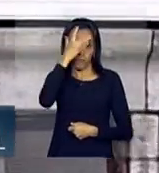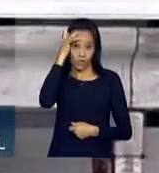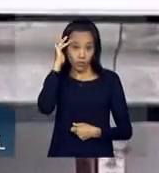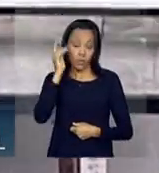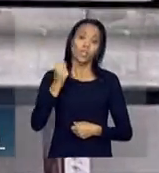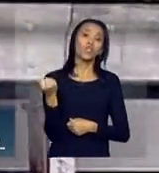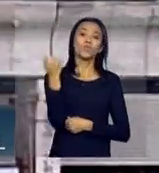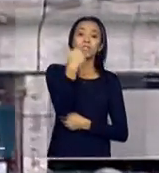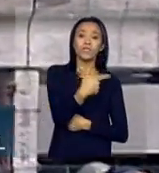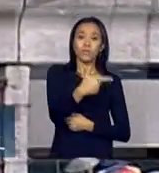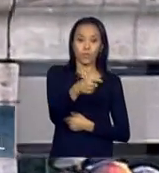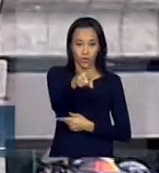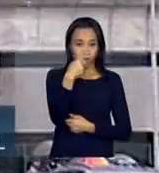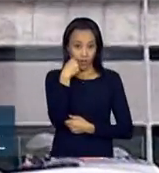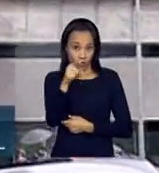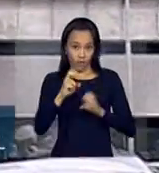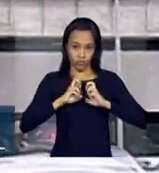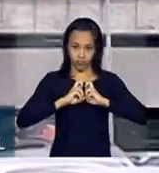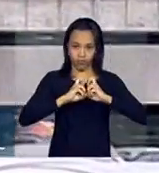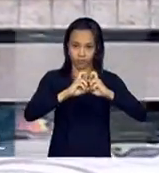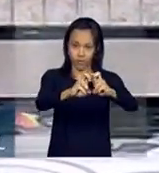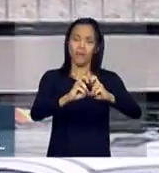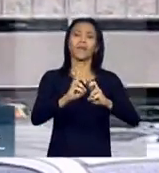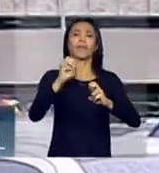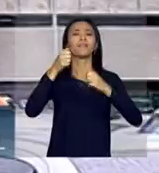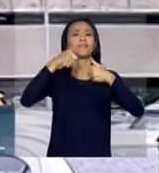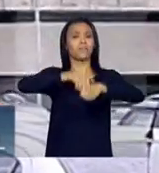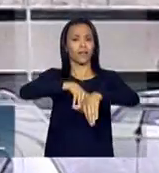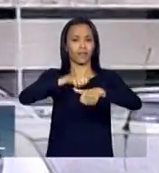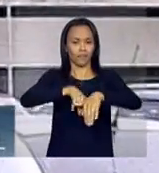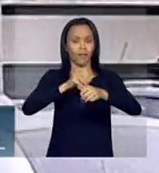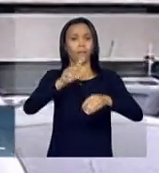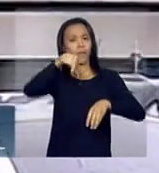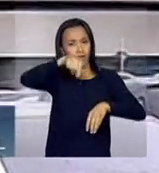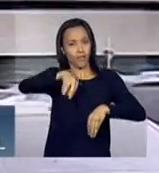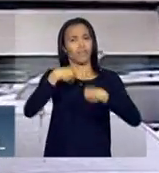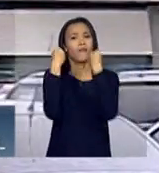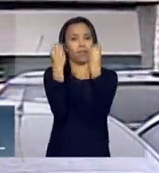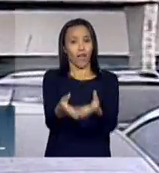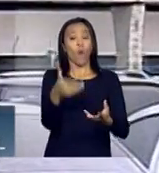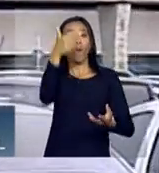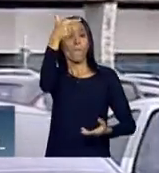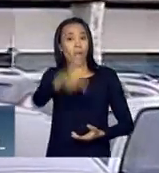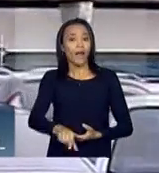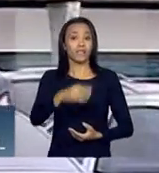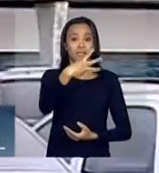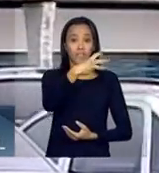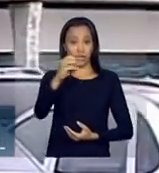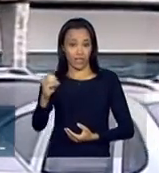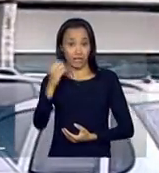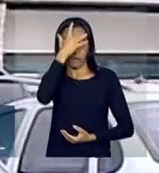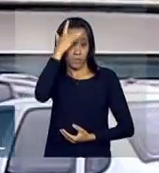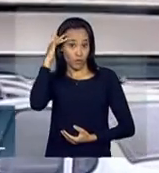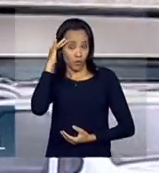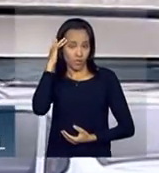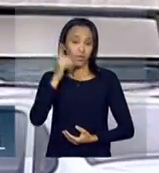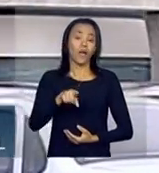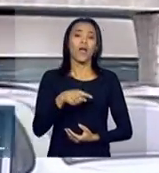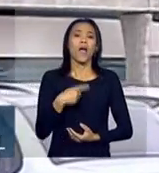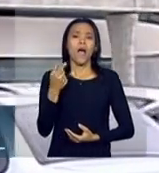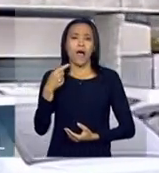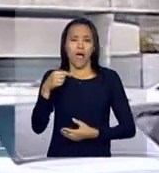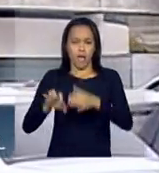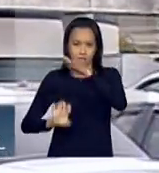segundo veículo, que vai ser entregue em setembro deste ano, vai transportar outros 300 passageiros. A estimativa da